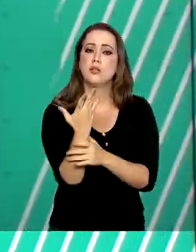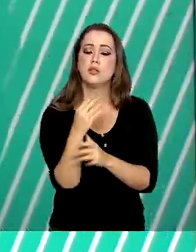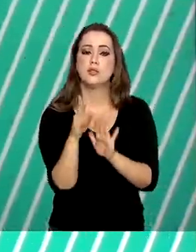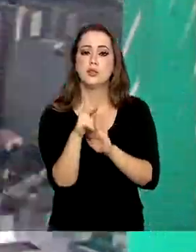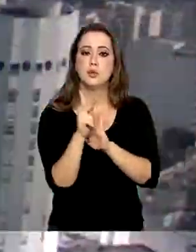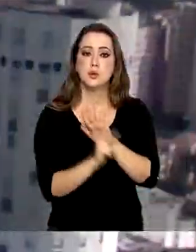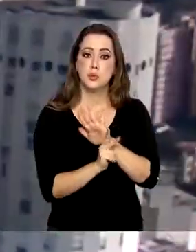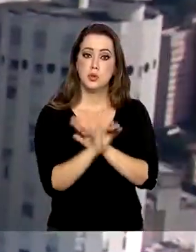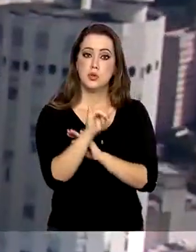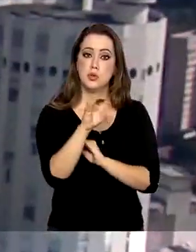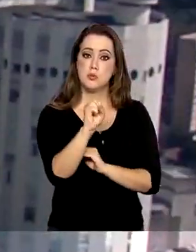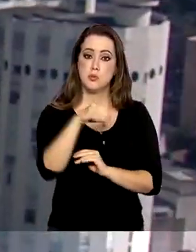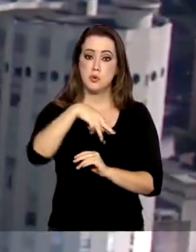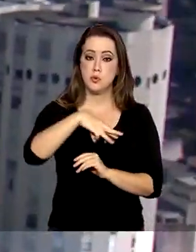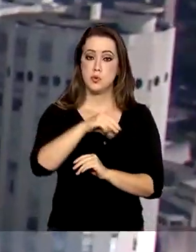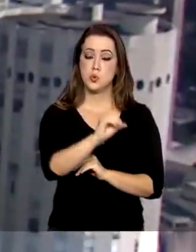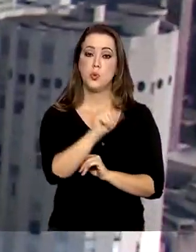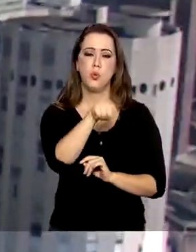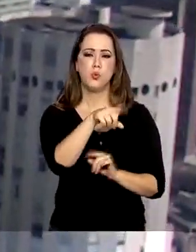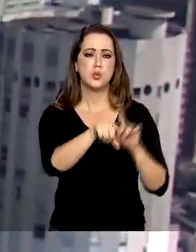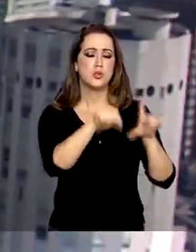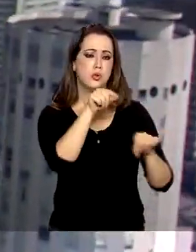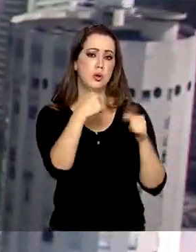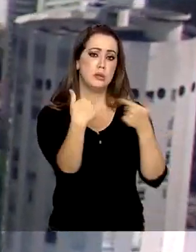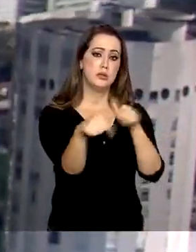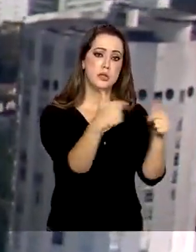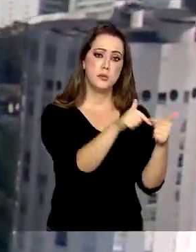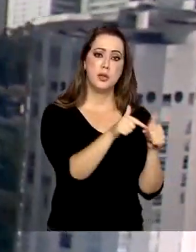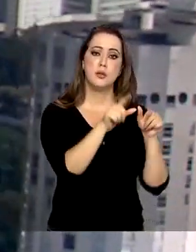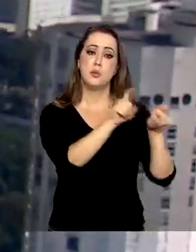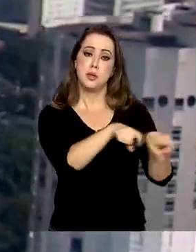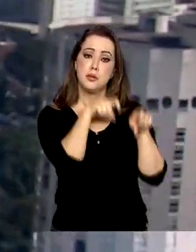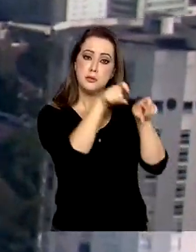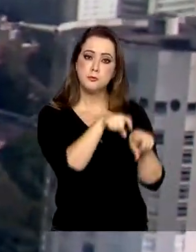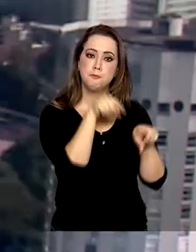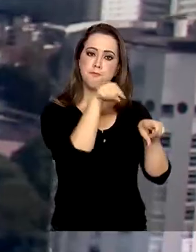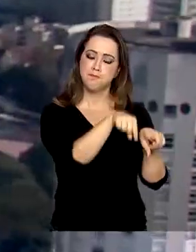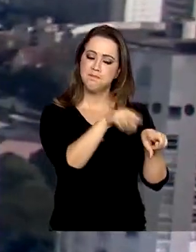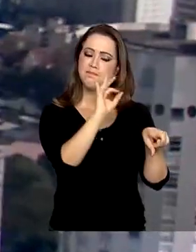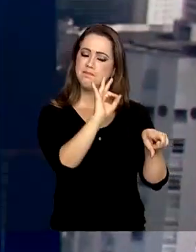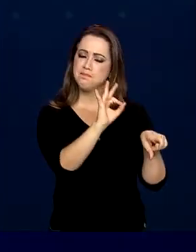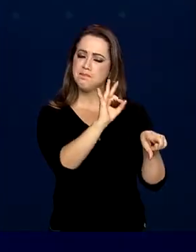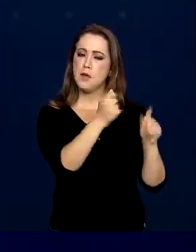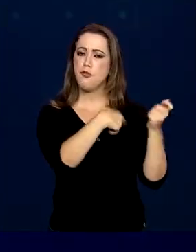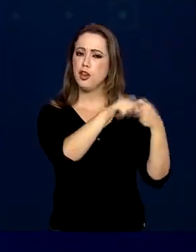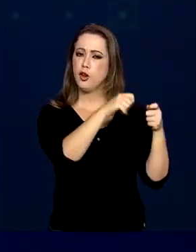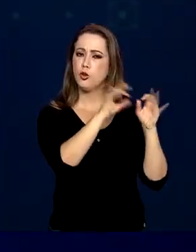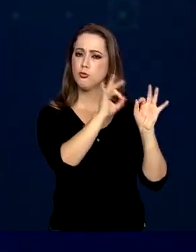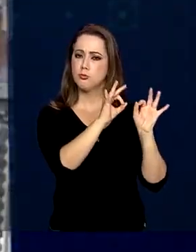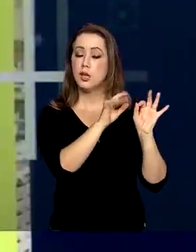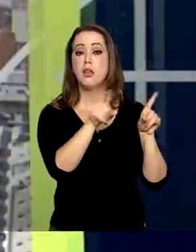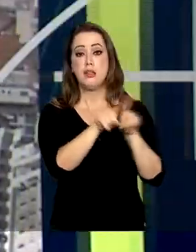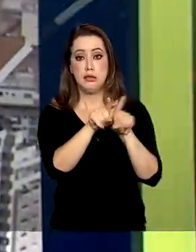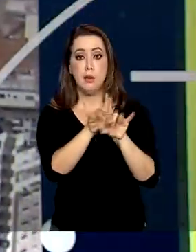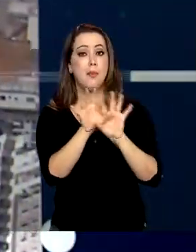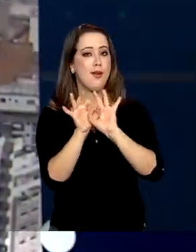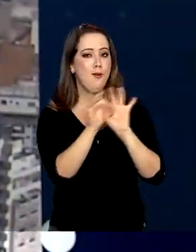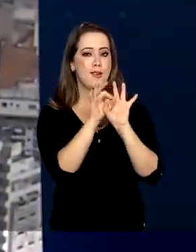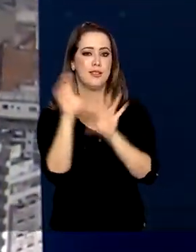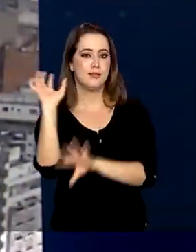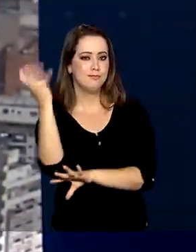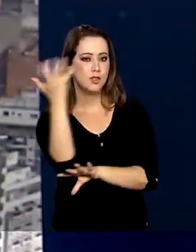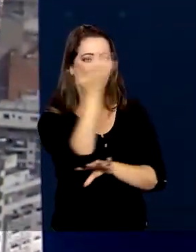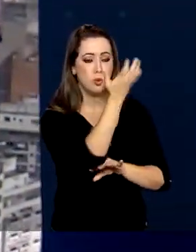Bioinsumos. Esse programa define ações para uma produção agropecuária economicamente viável e ecologicamente